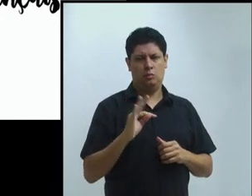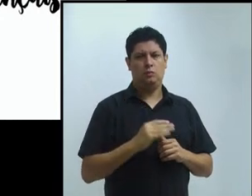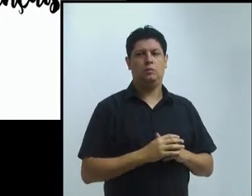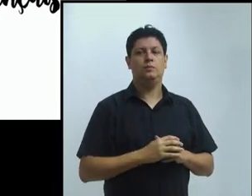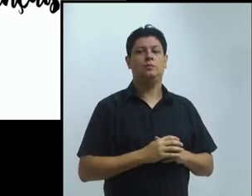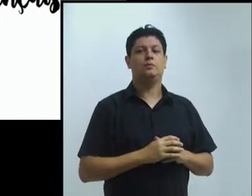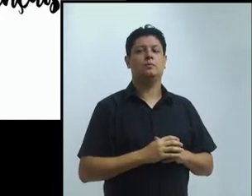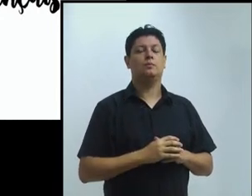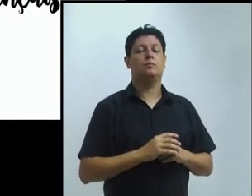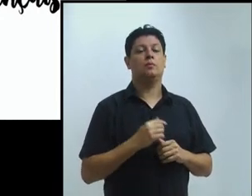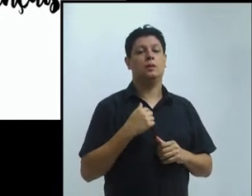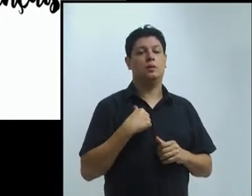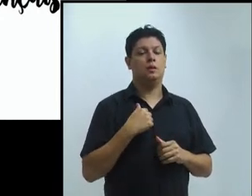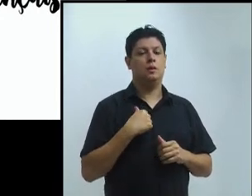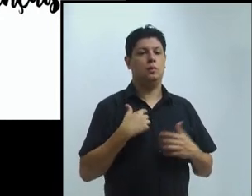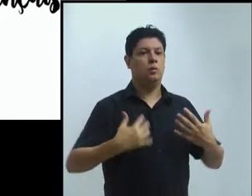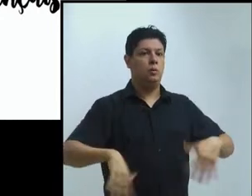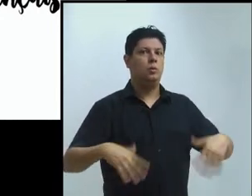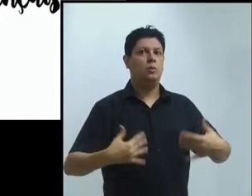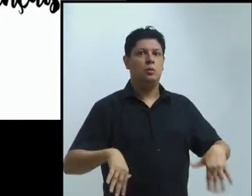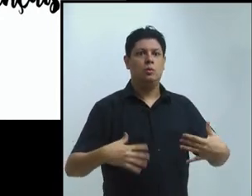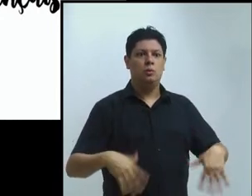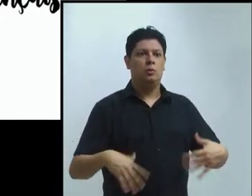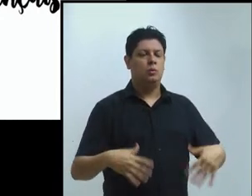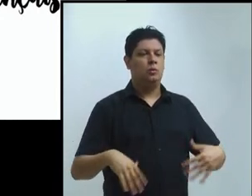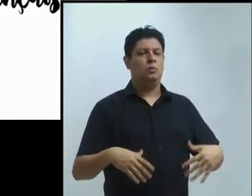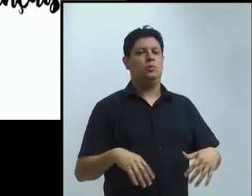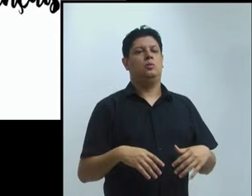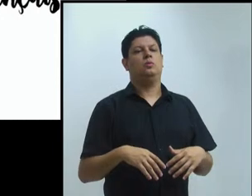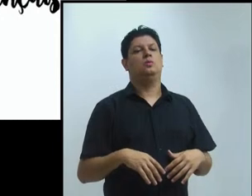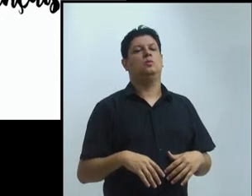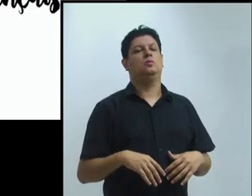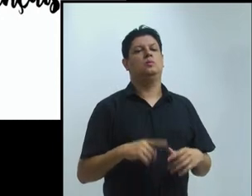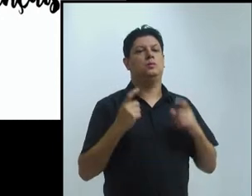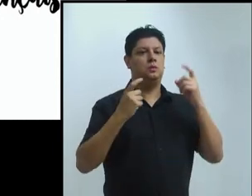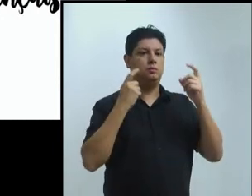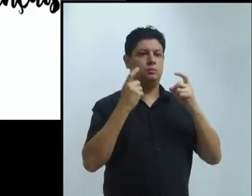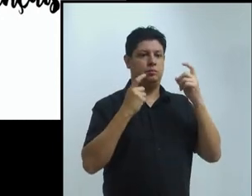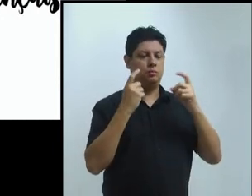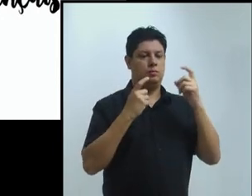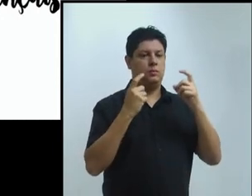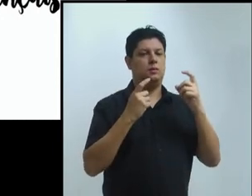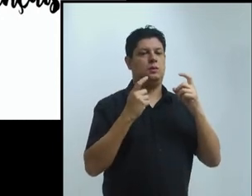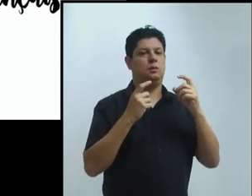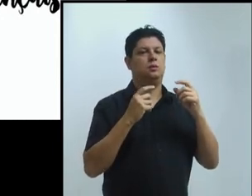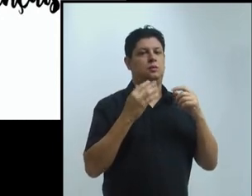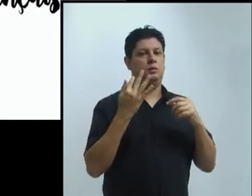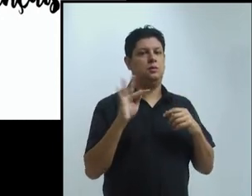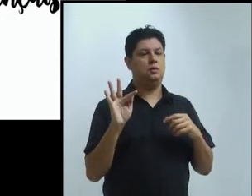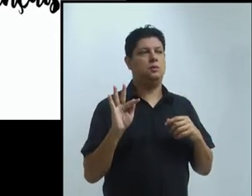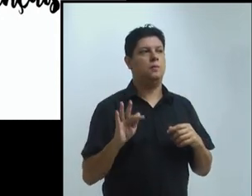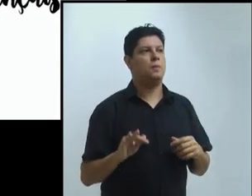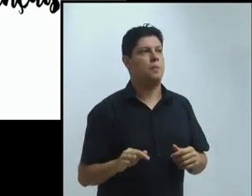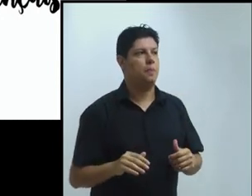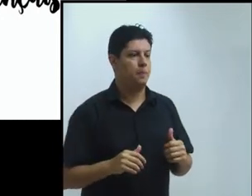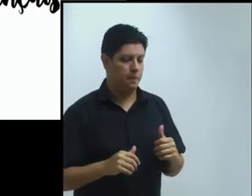Então, eu, que pensava que eu ia ler em francês, eu tive que ouvir, estudar,